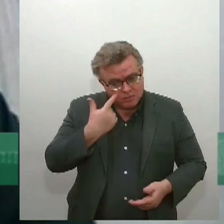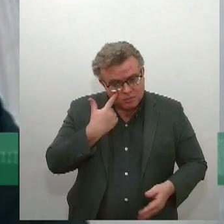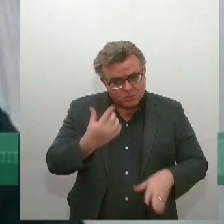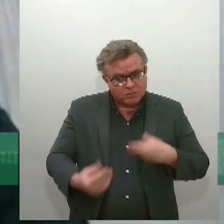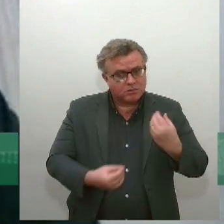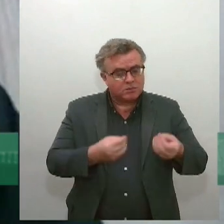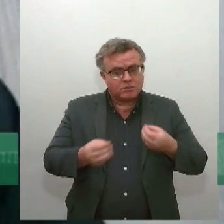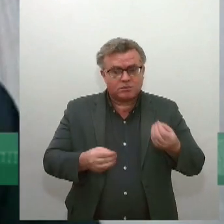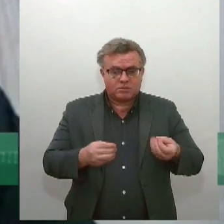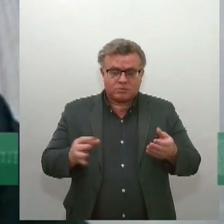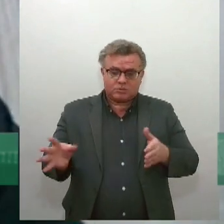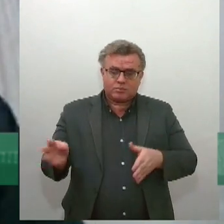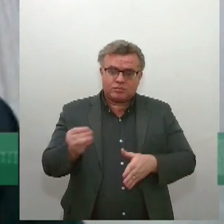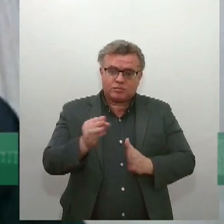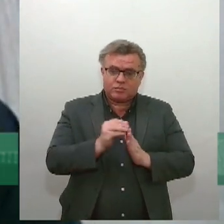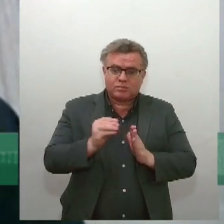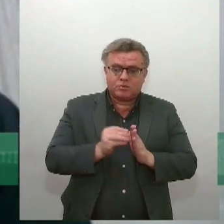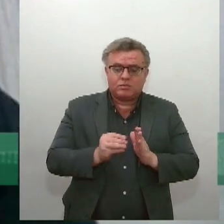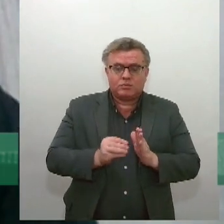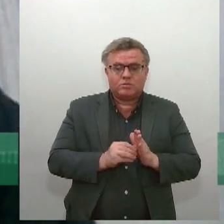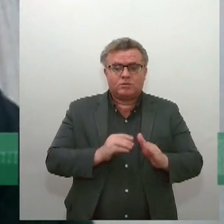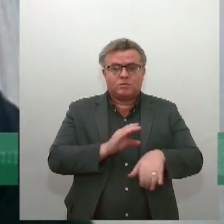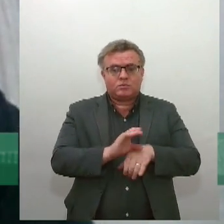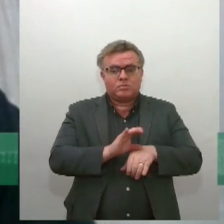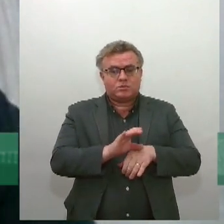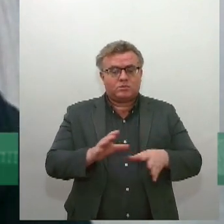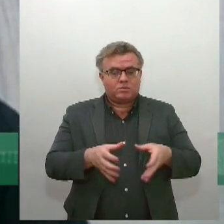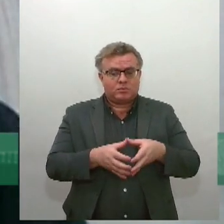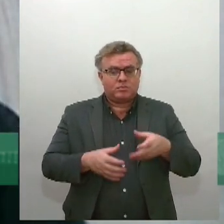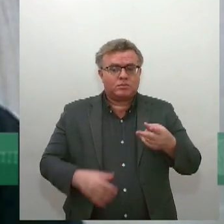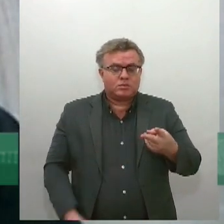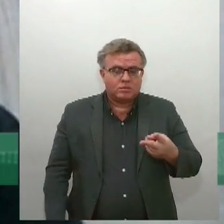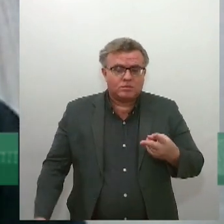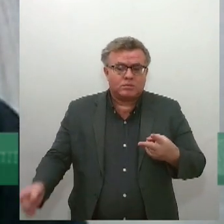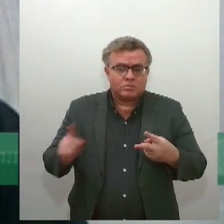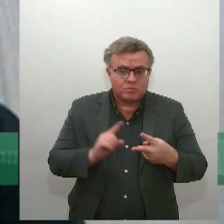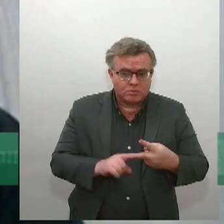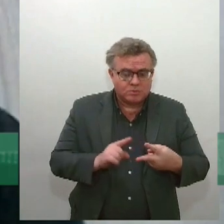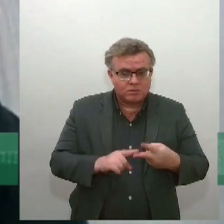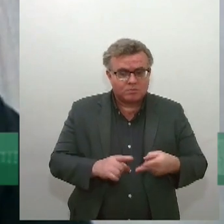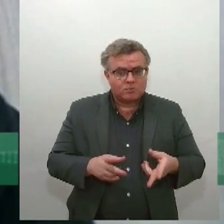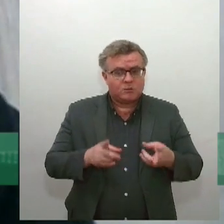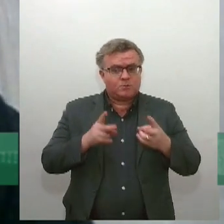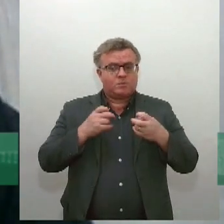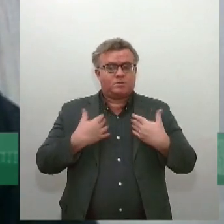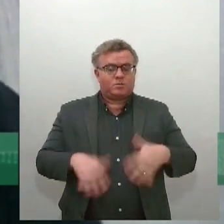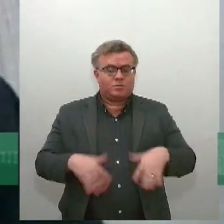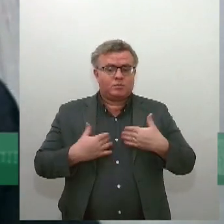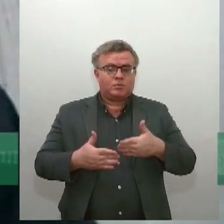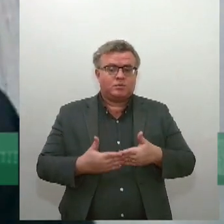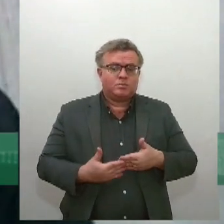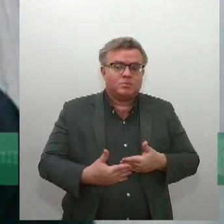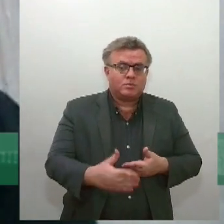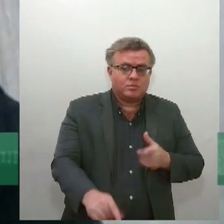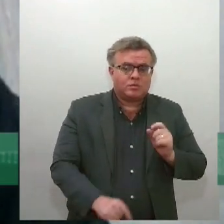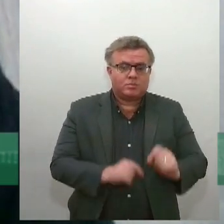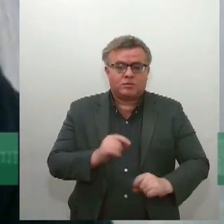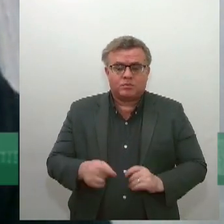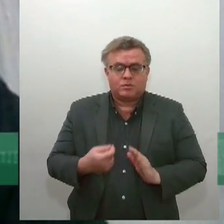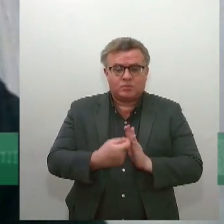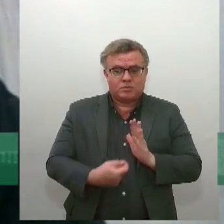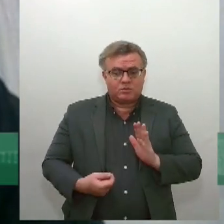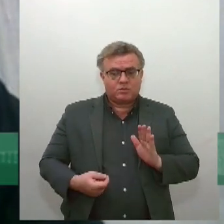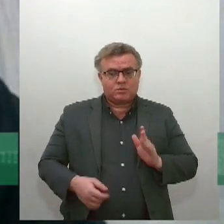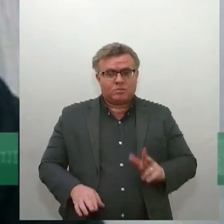segundo, chove no molhado quando determina esse parágrafo que, em caso, de dano irreparável pode ser feito monocraticamente, isso já existe no